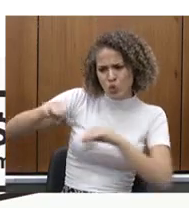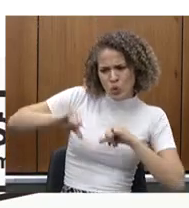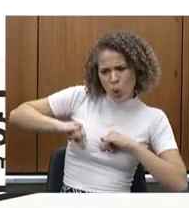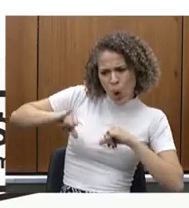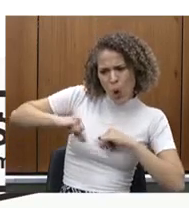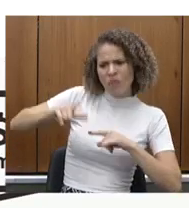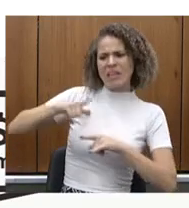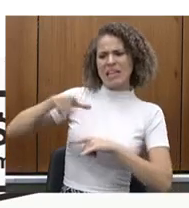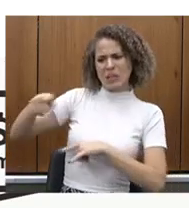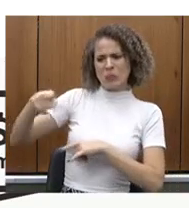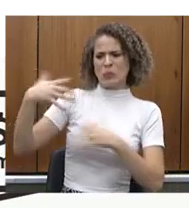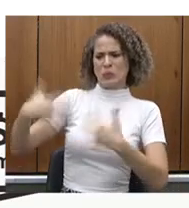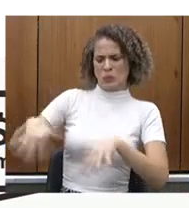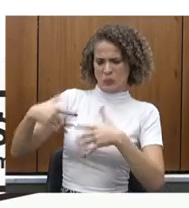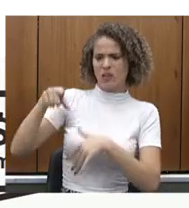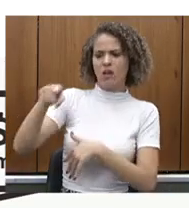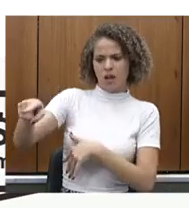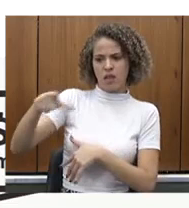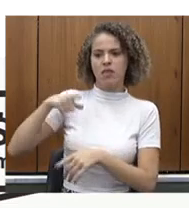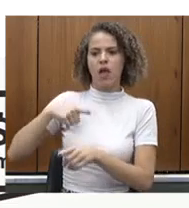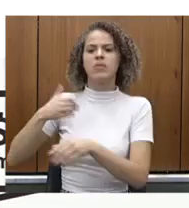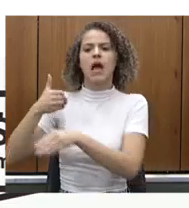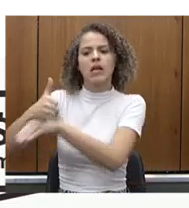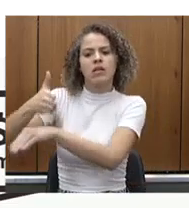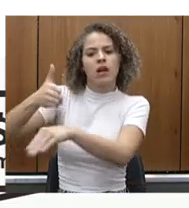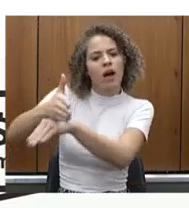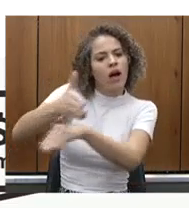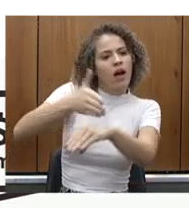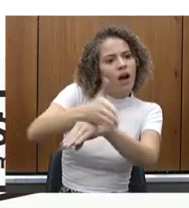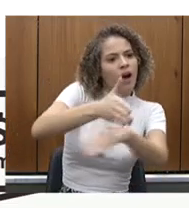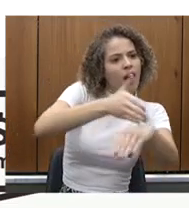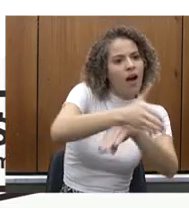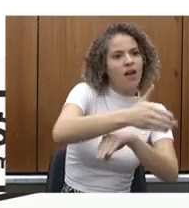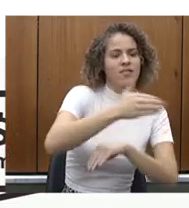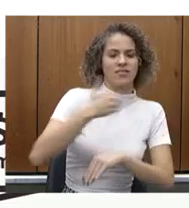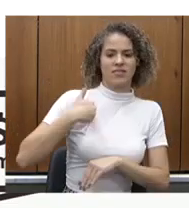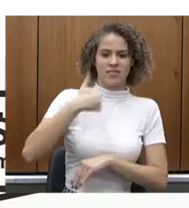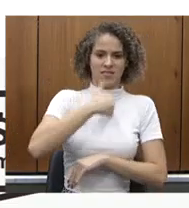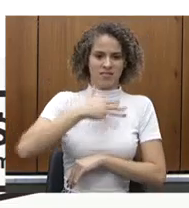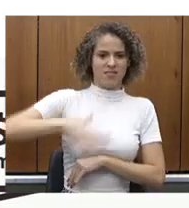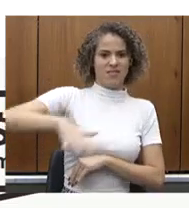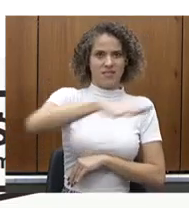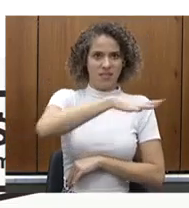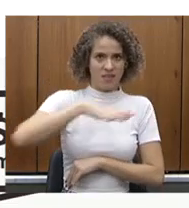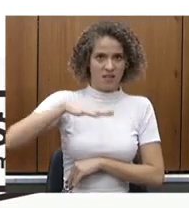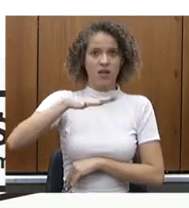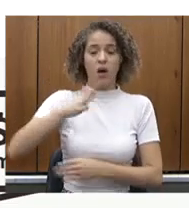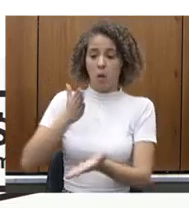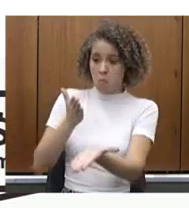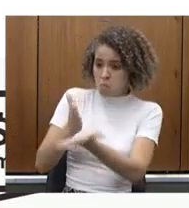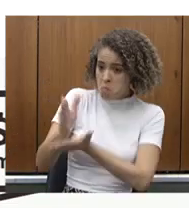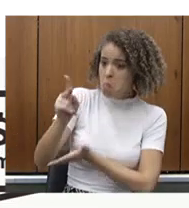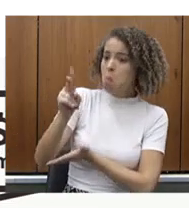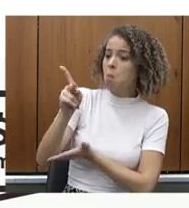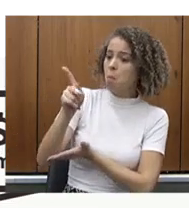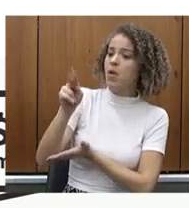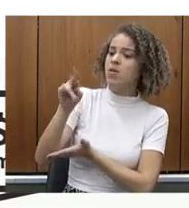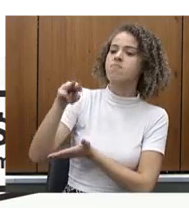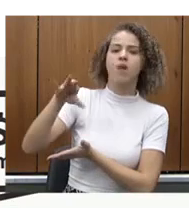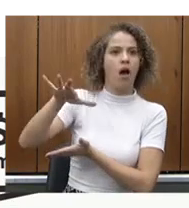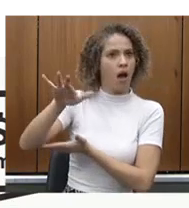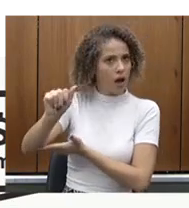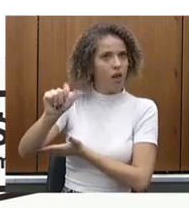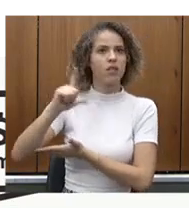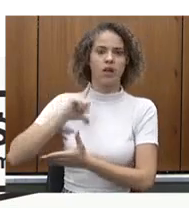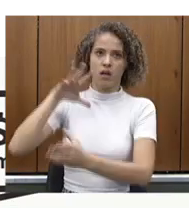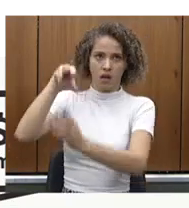acesso a tantas coisas, especialmente com a saúde pública. Aprovamos, apesar de não ter recurso ainda, mas aprovamos a política